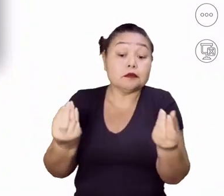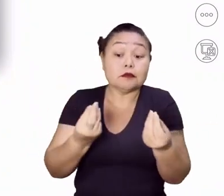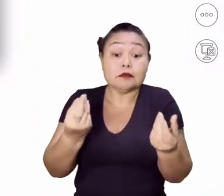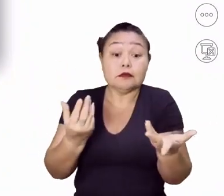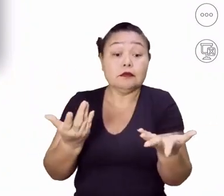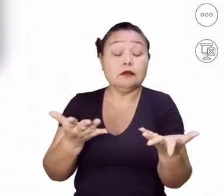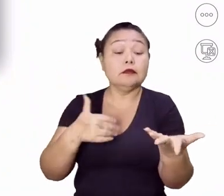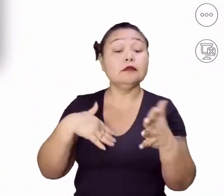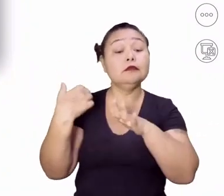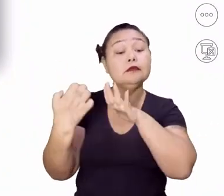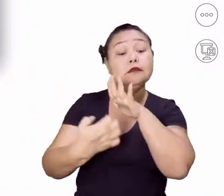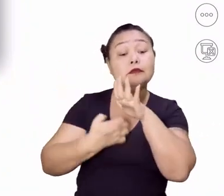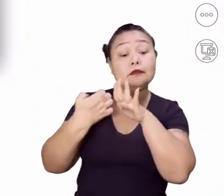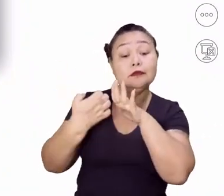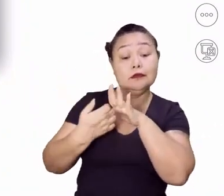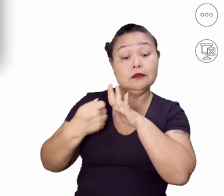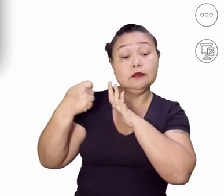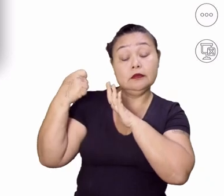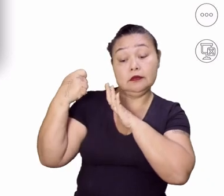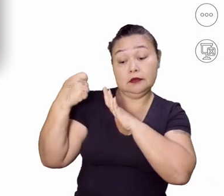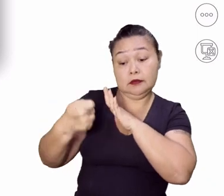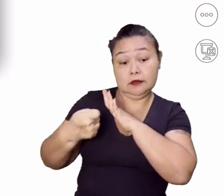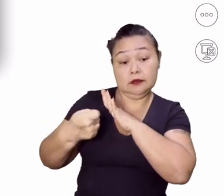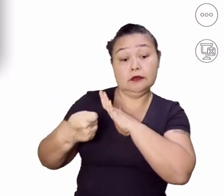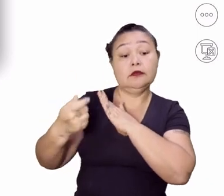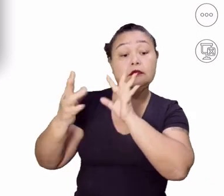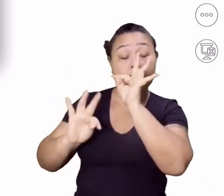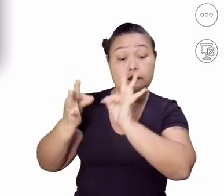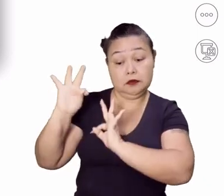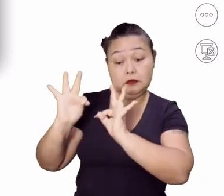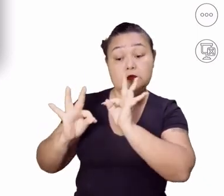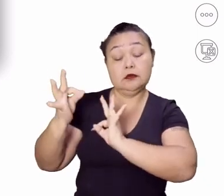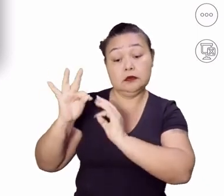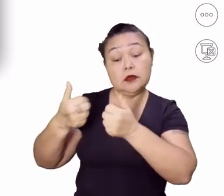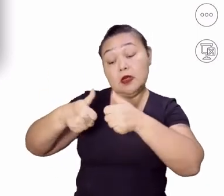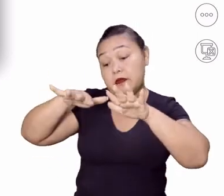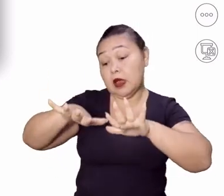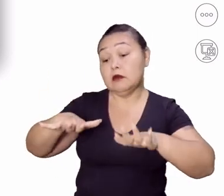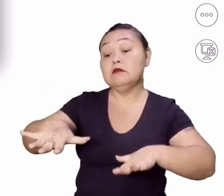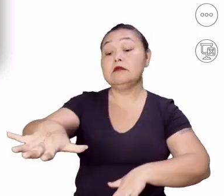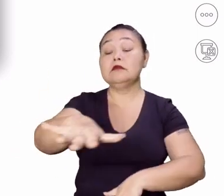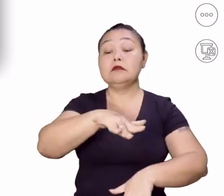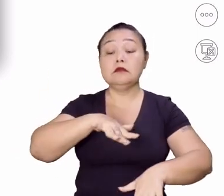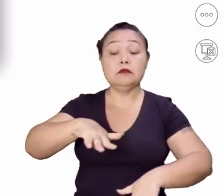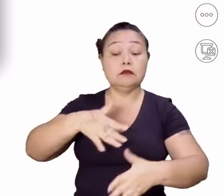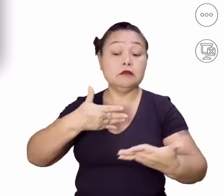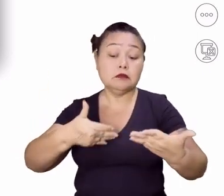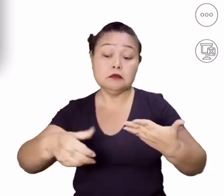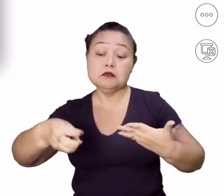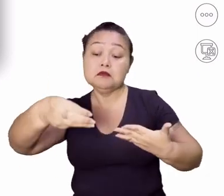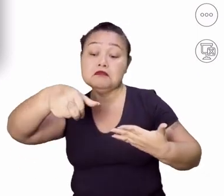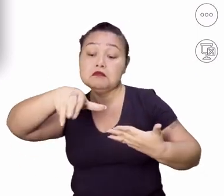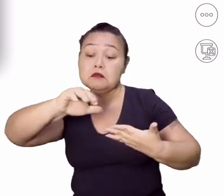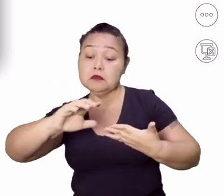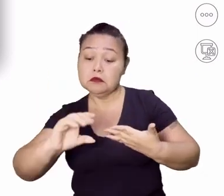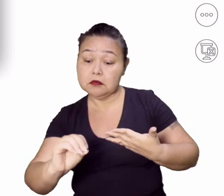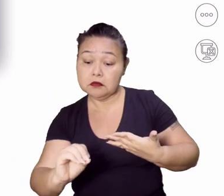né? Então, as empresas são obrigadas a investir em tecnologia, se quiser se manter no mercado. A gente sabe que isso é uma realidade.